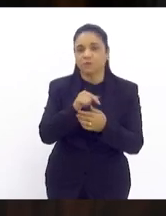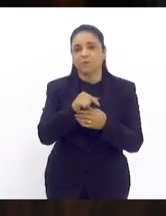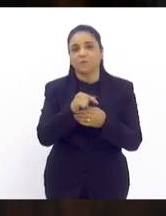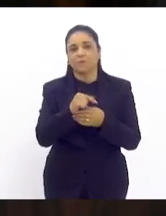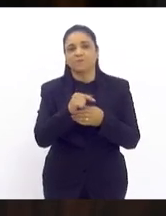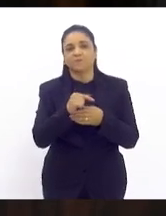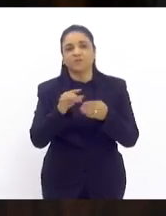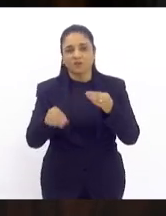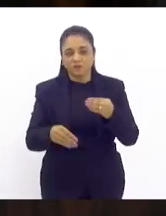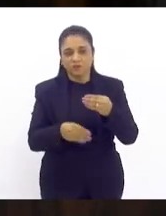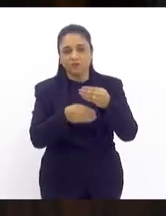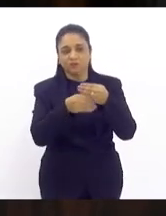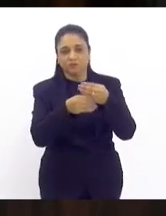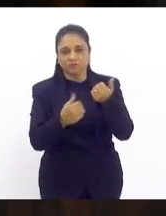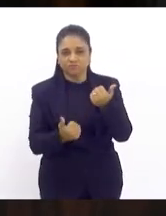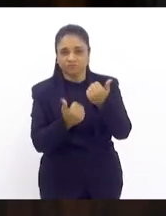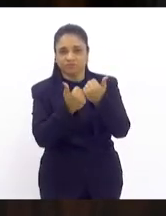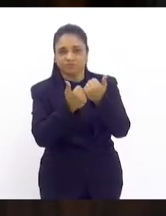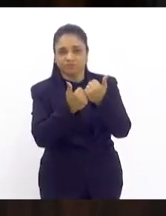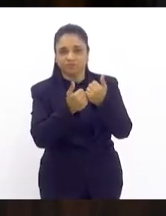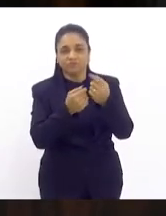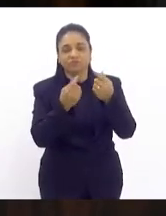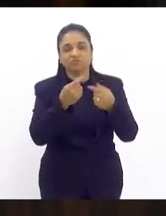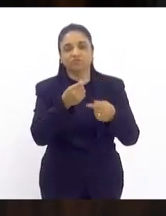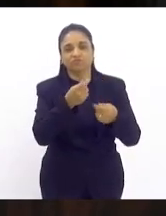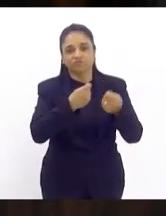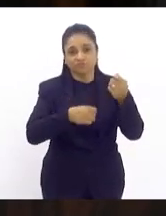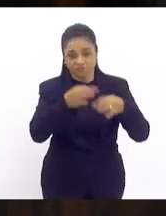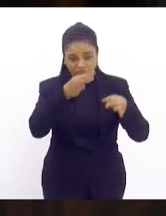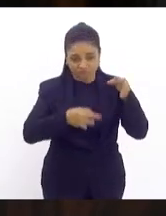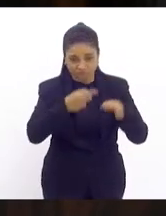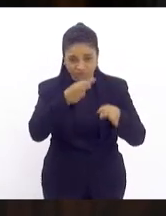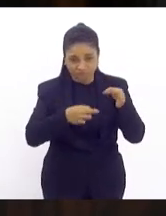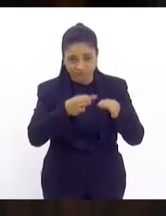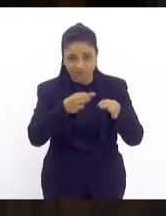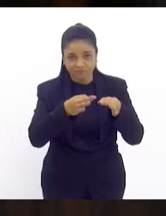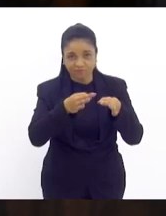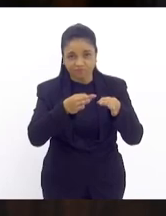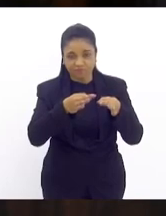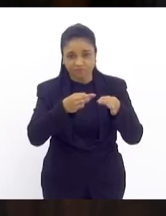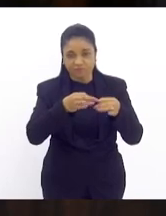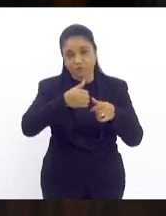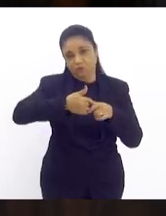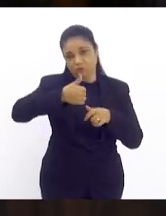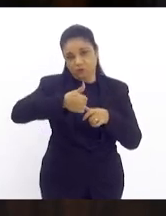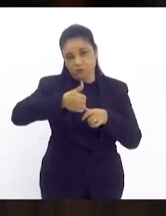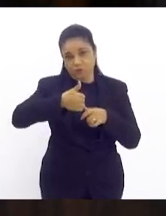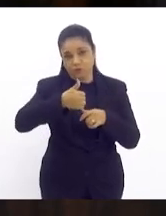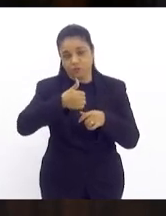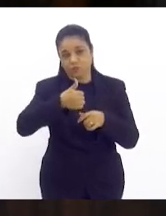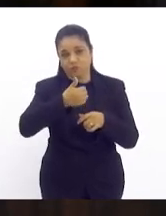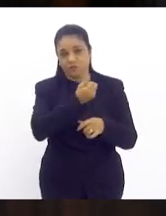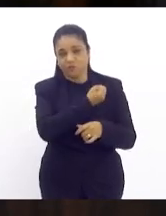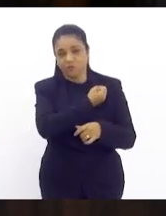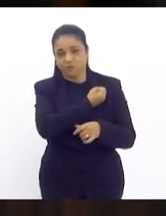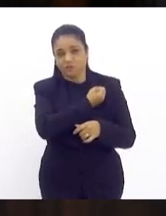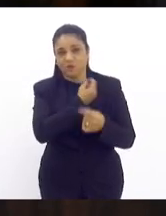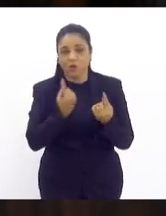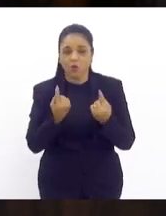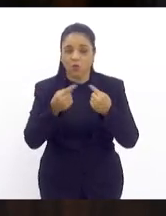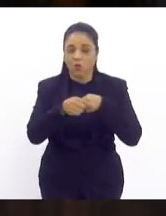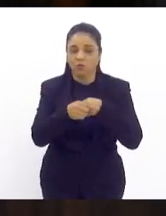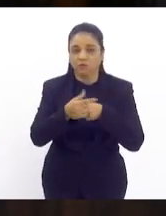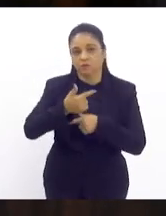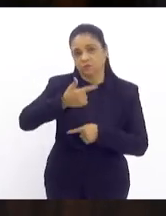a subemenda da comissão de construção e justiça a emenda número um e contrário a emenda